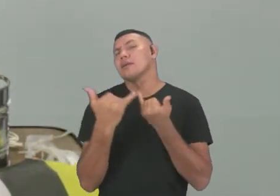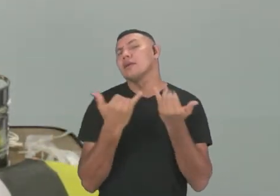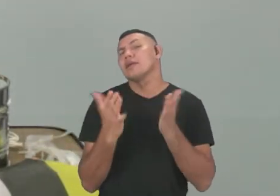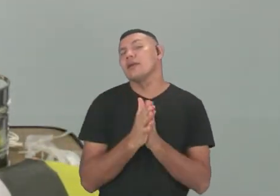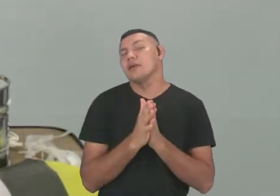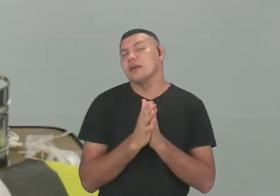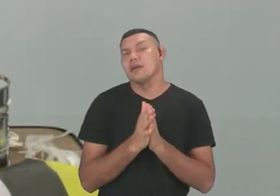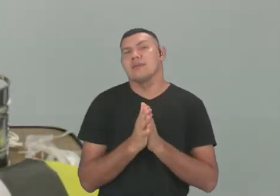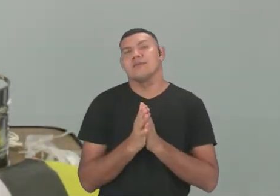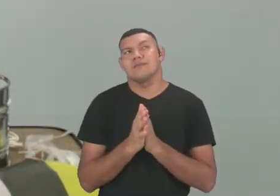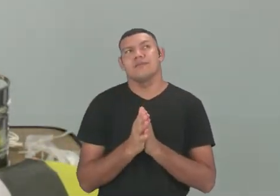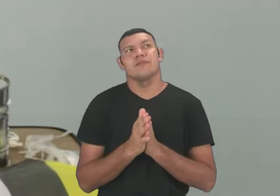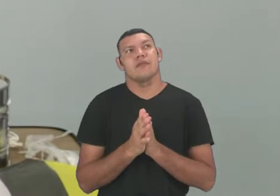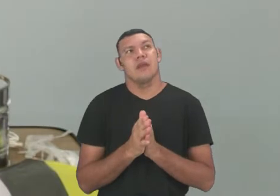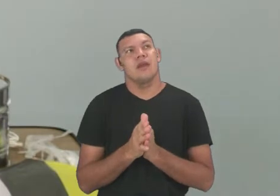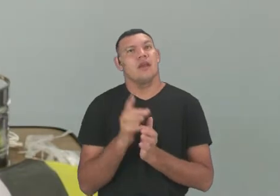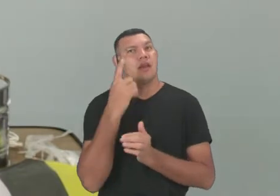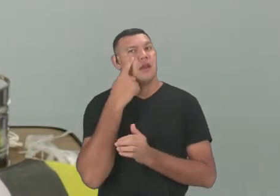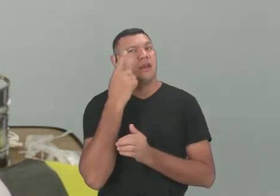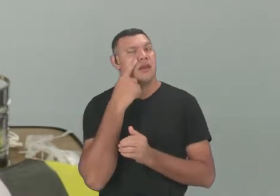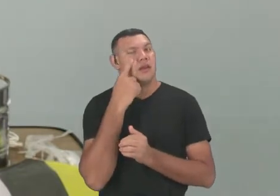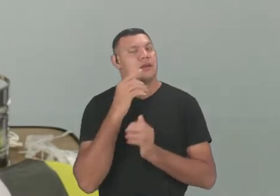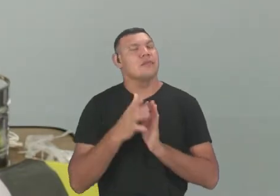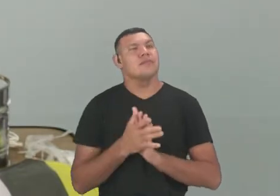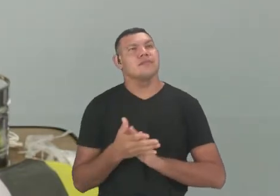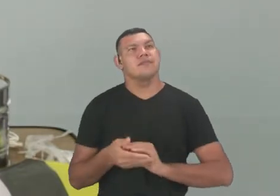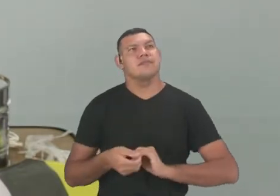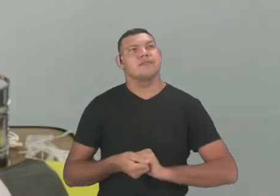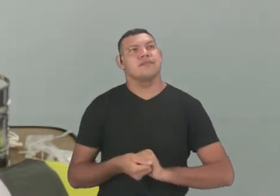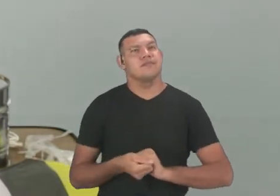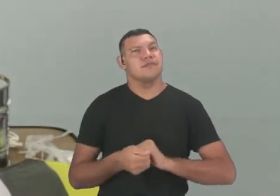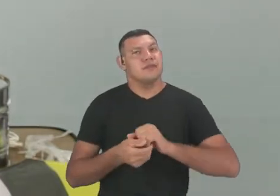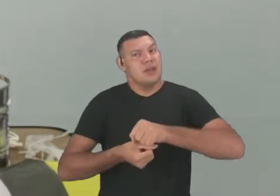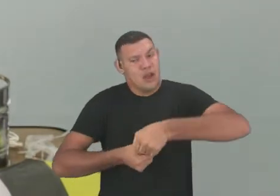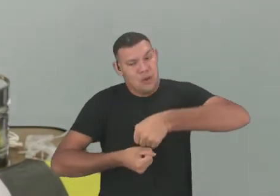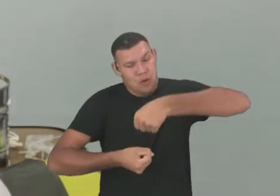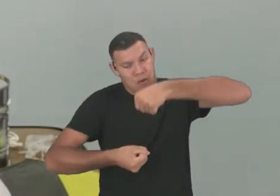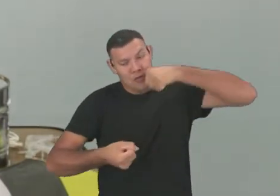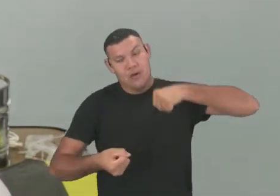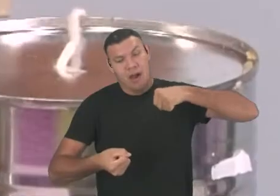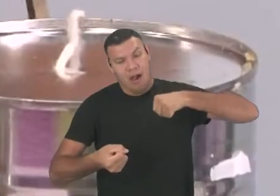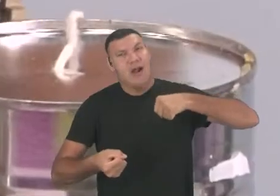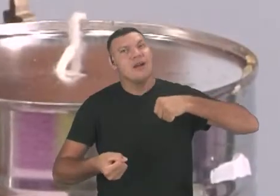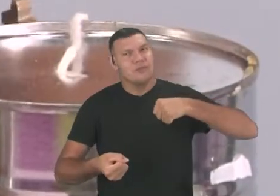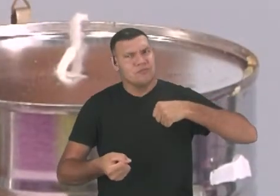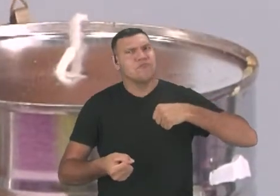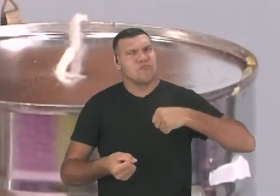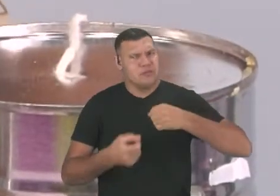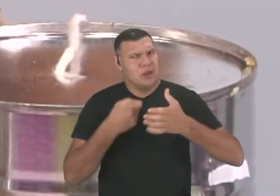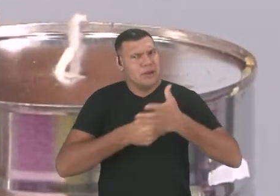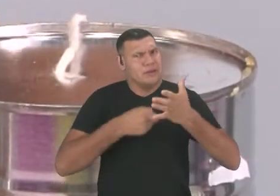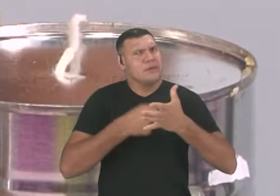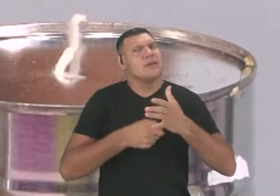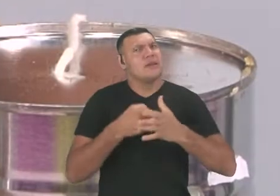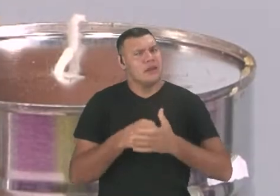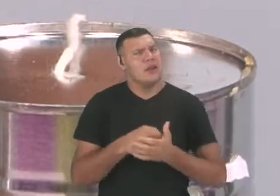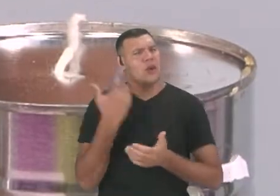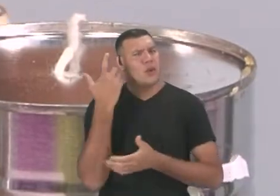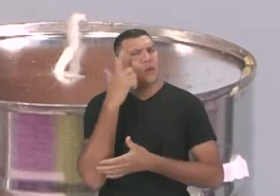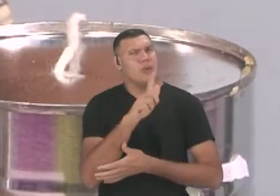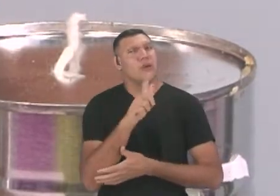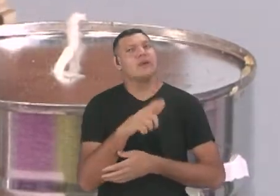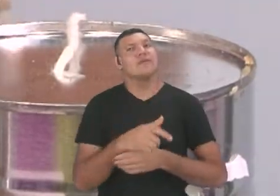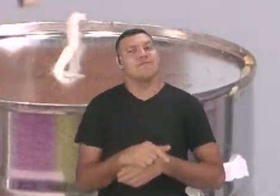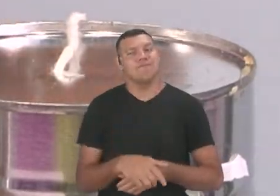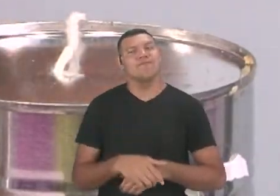estão aqui dentro. Vou abrir esse potinho que ele está bem resistente, mas eu vou conseguir antes